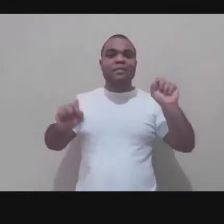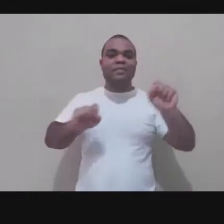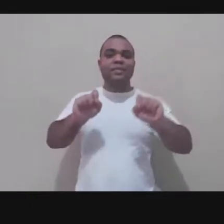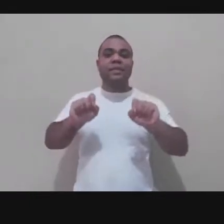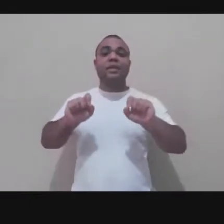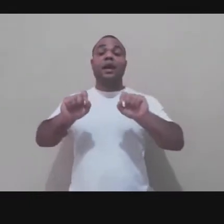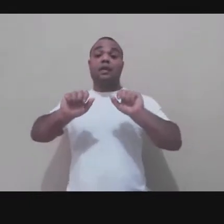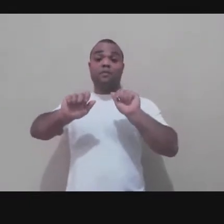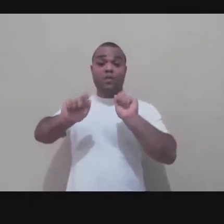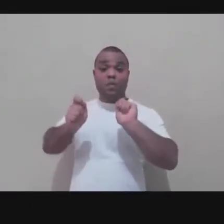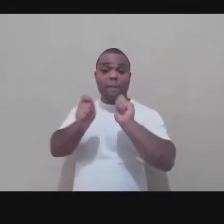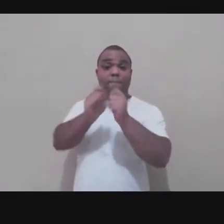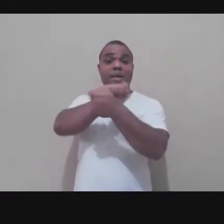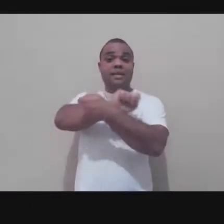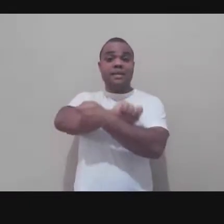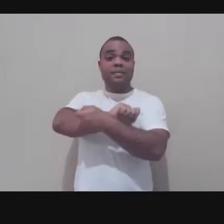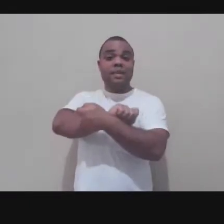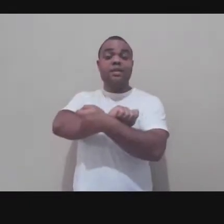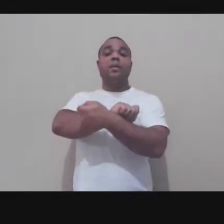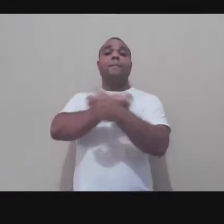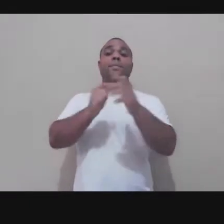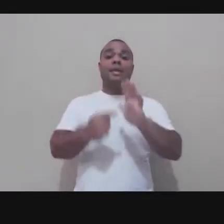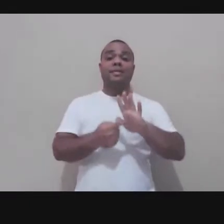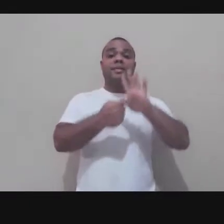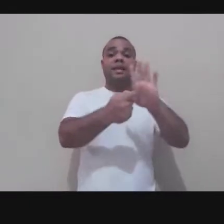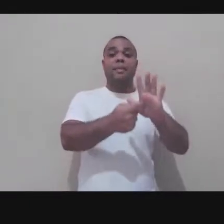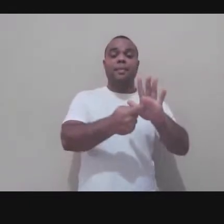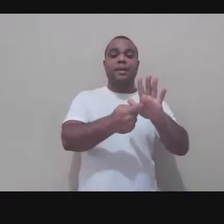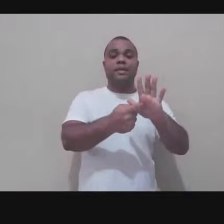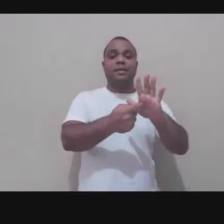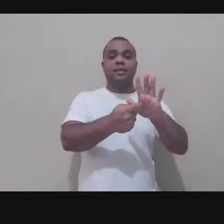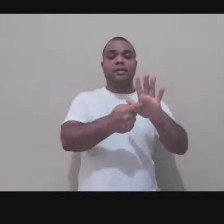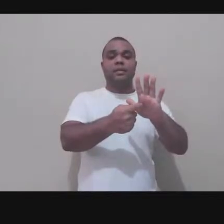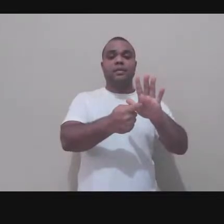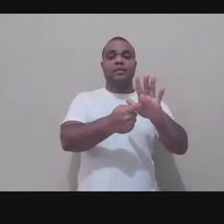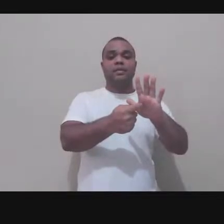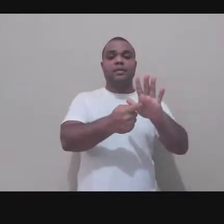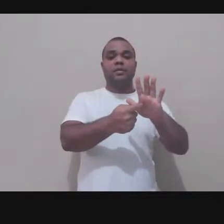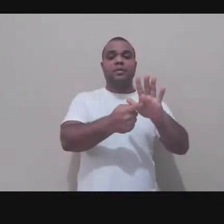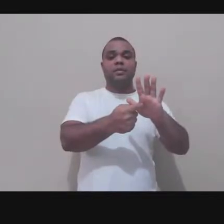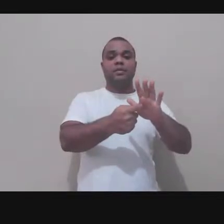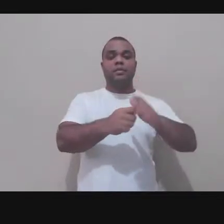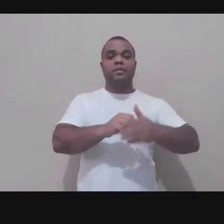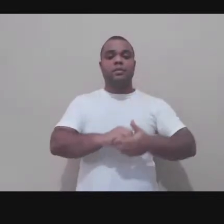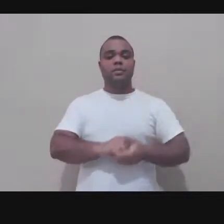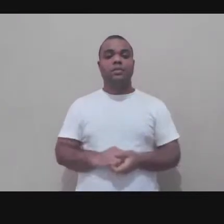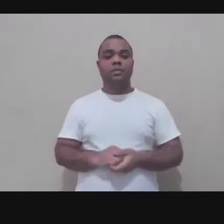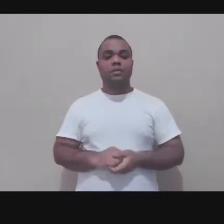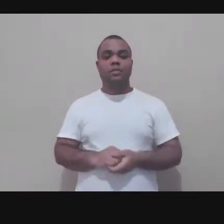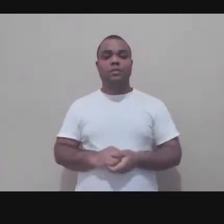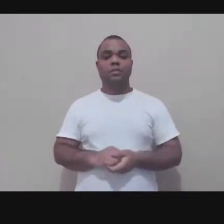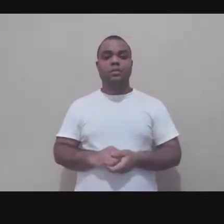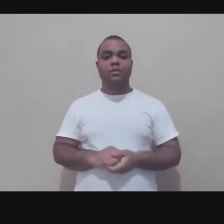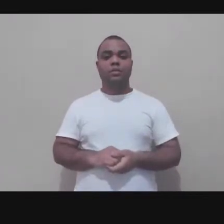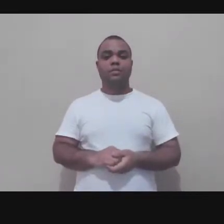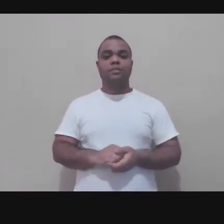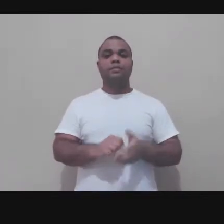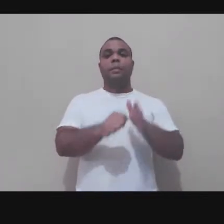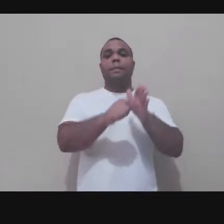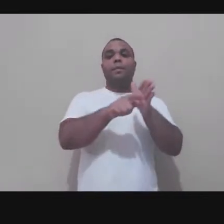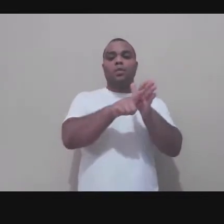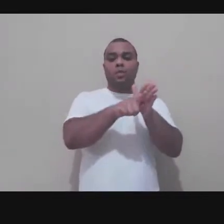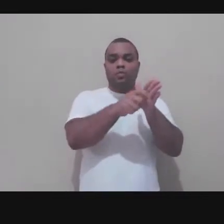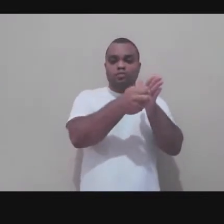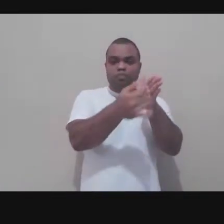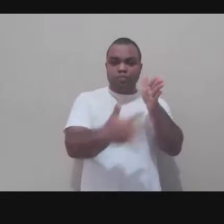o melhor aporte teórico possível porque ali eu fui entender como é que as diferenças